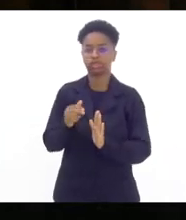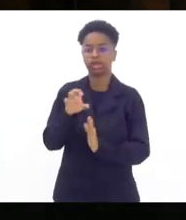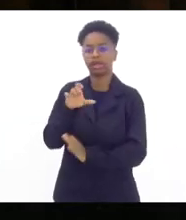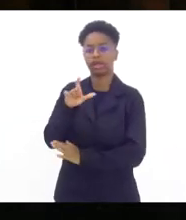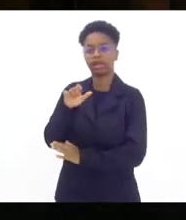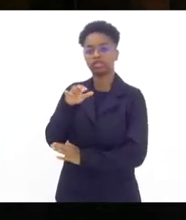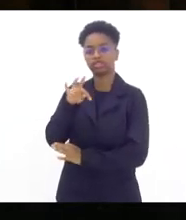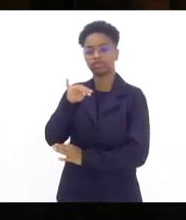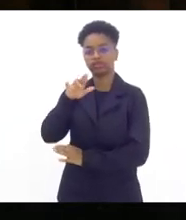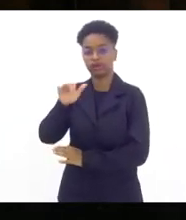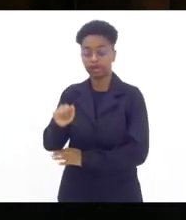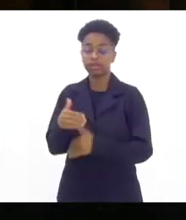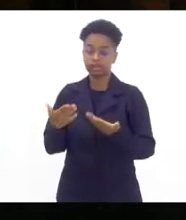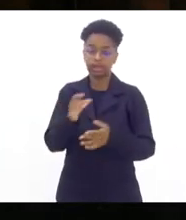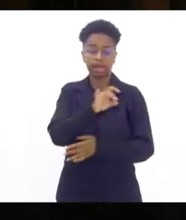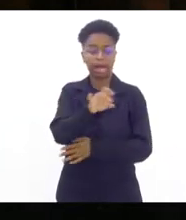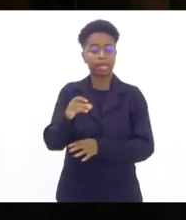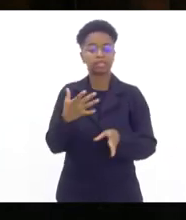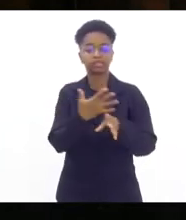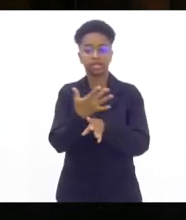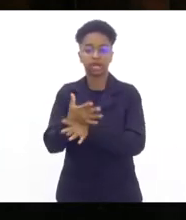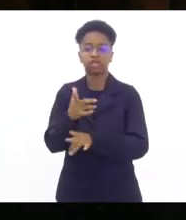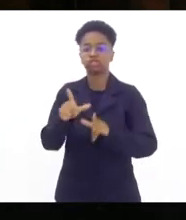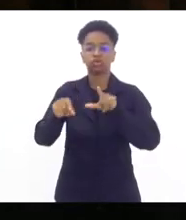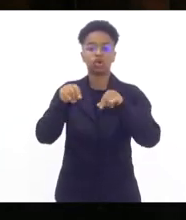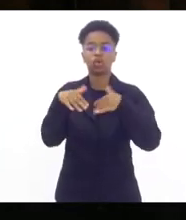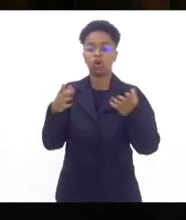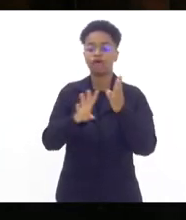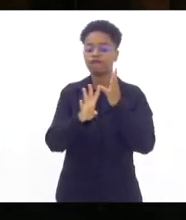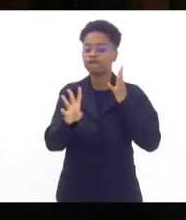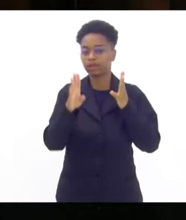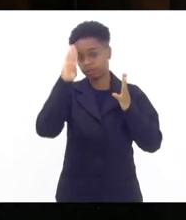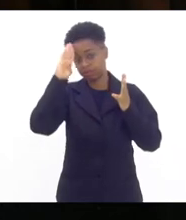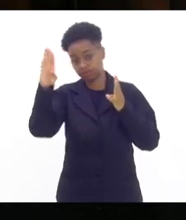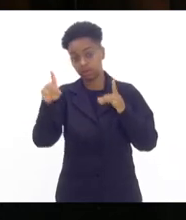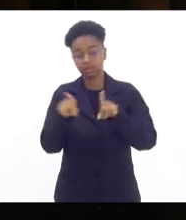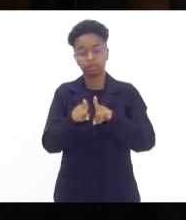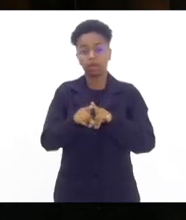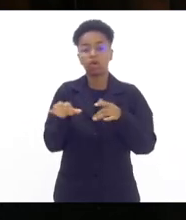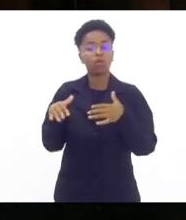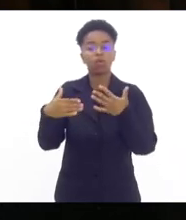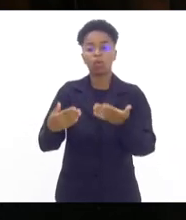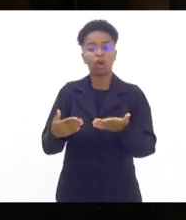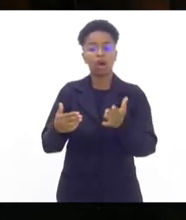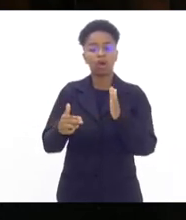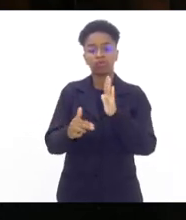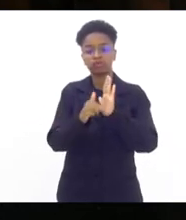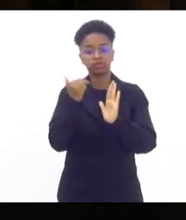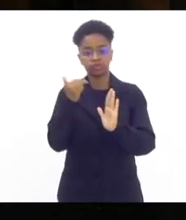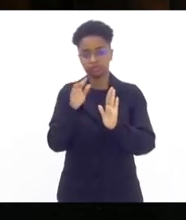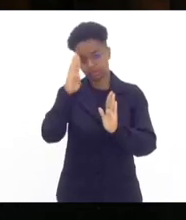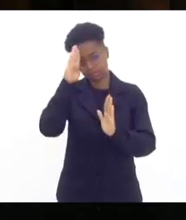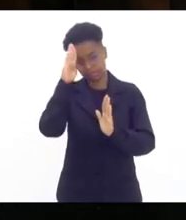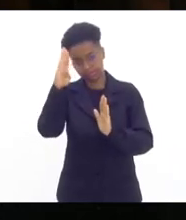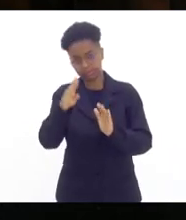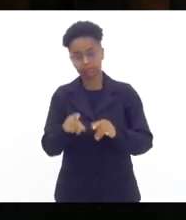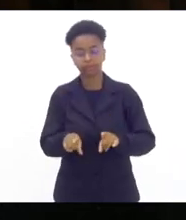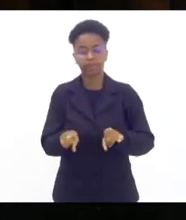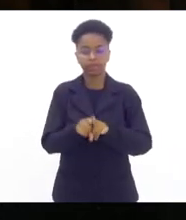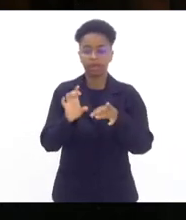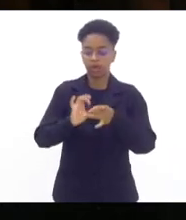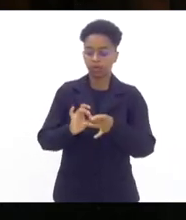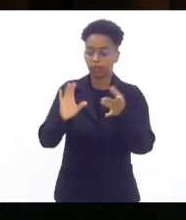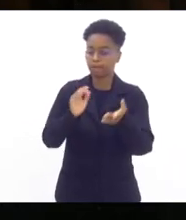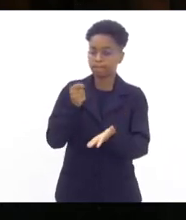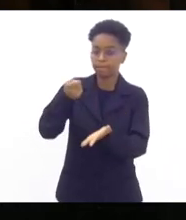poder decidir onde aplicar esse dinheiro qual fila priorizar qual procedimento priorizar com autorização para